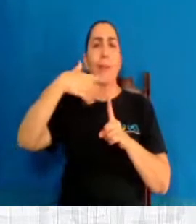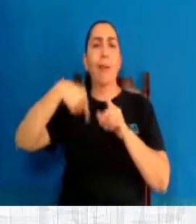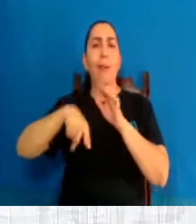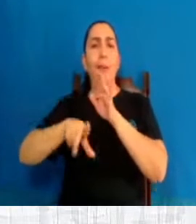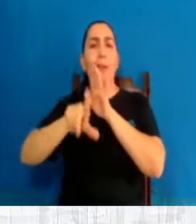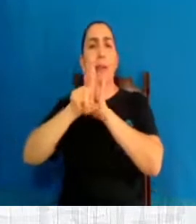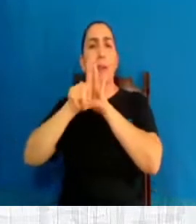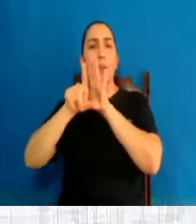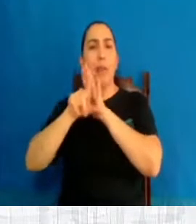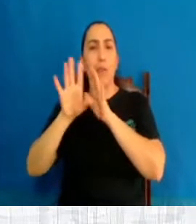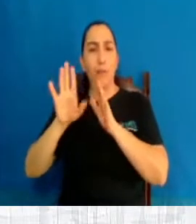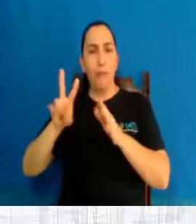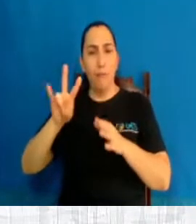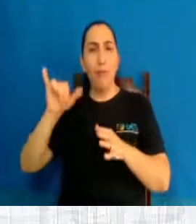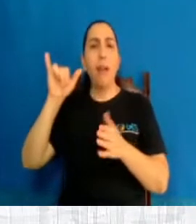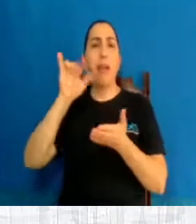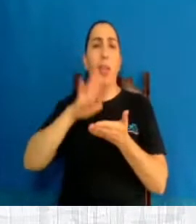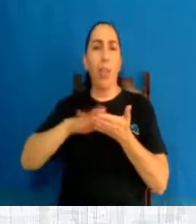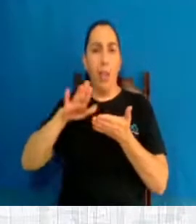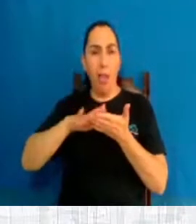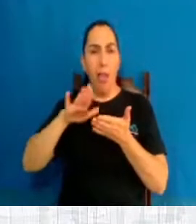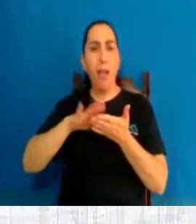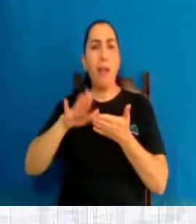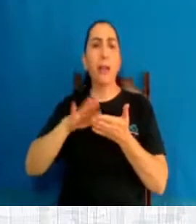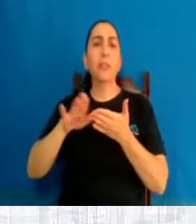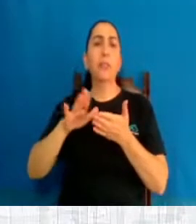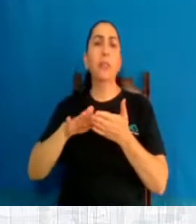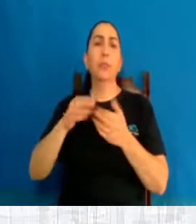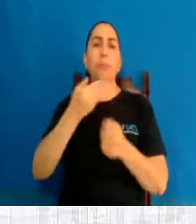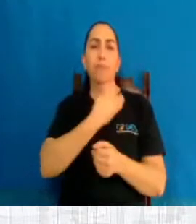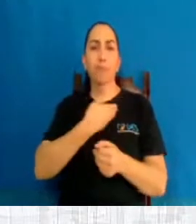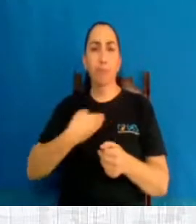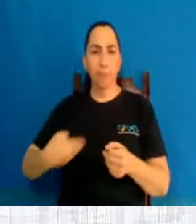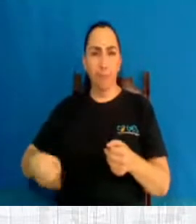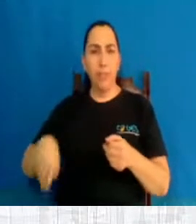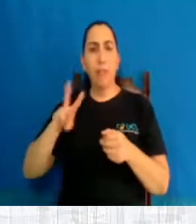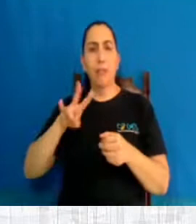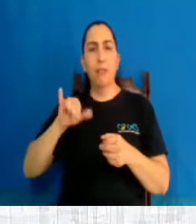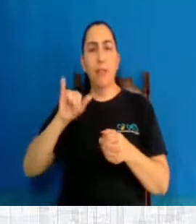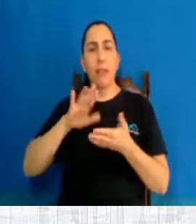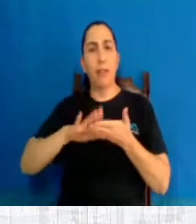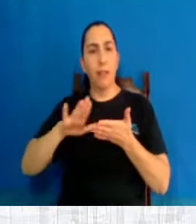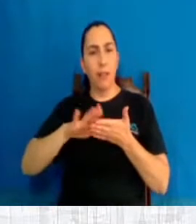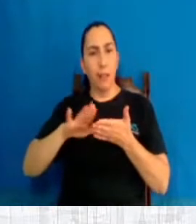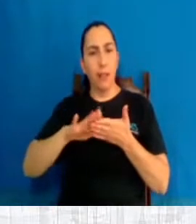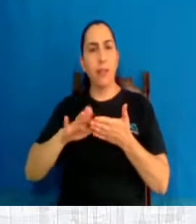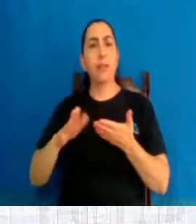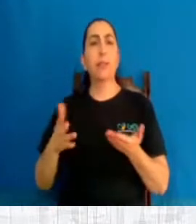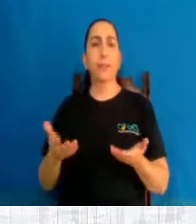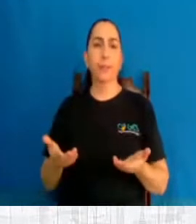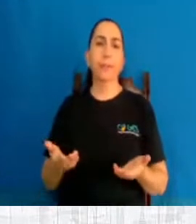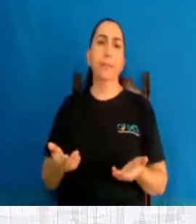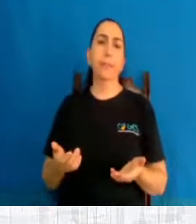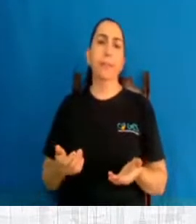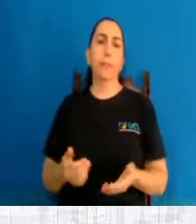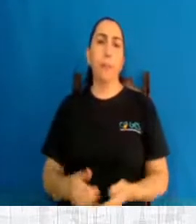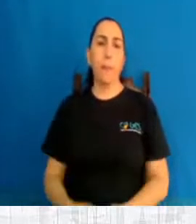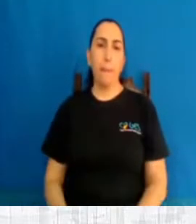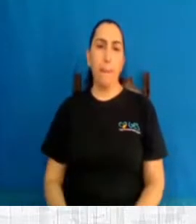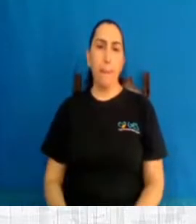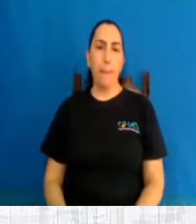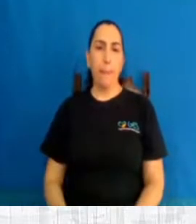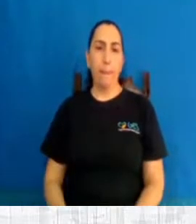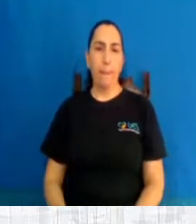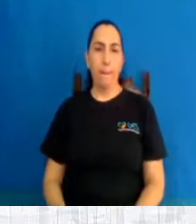aborto que a gente vai ter que pagar. Alguém vai ter que pagar, não é? Seremos nós. Vai ter mais um imposto, um imposto do aborto para a gente financiar essa prática?